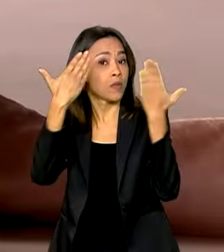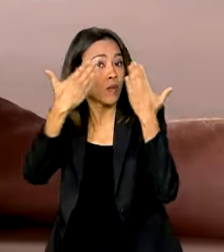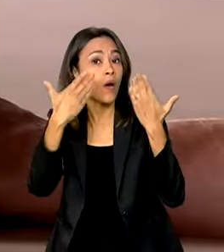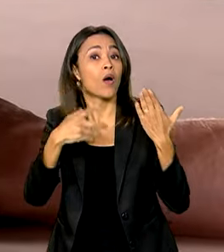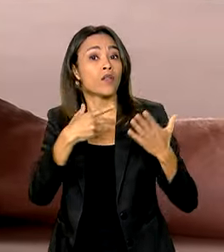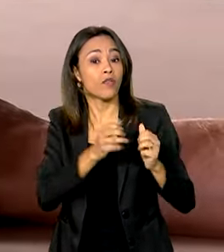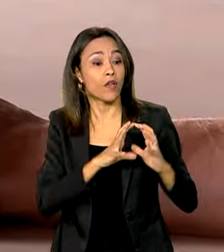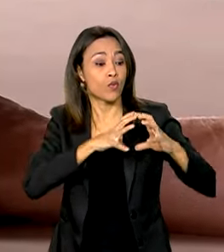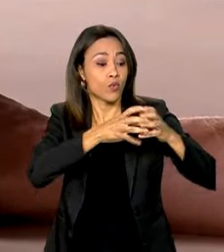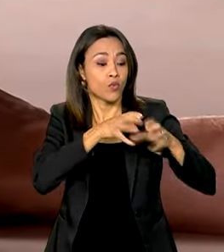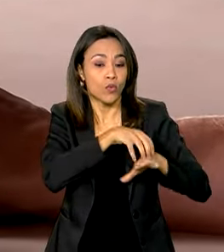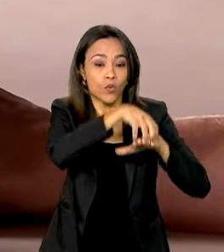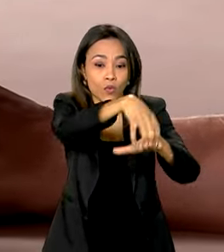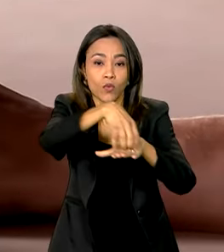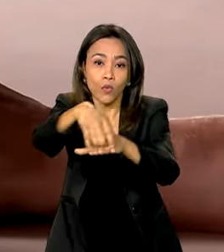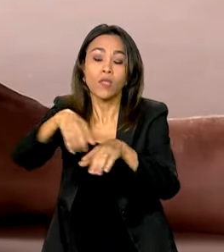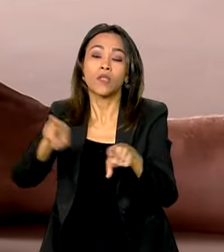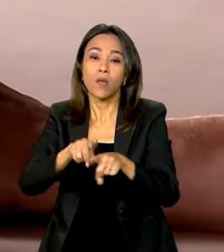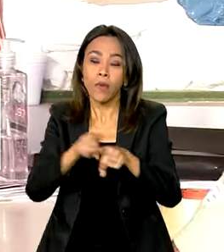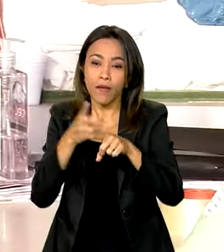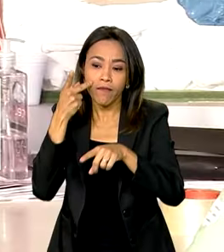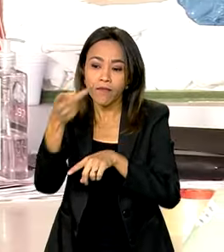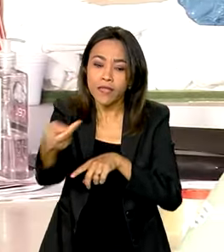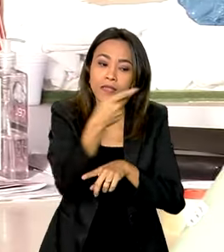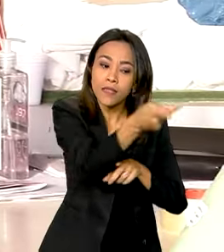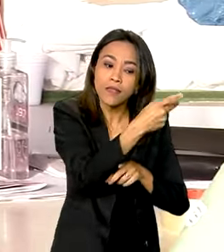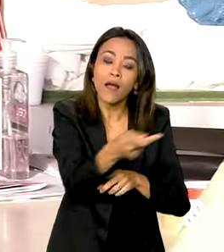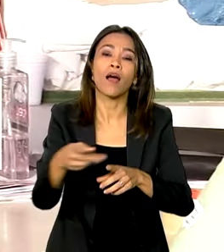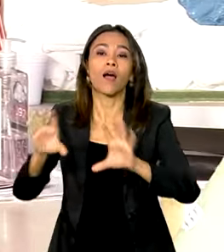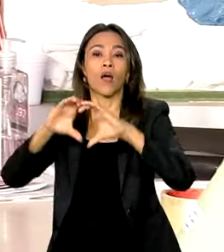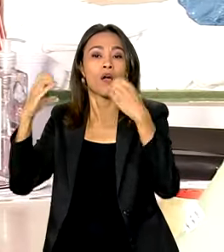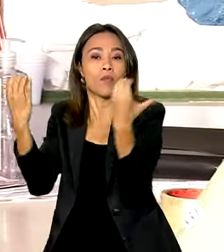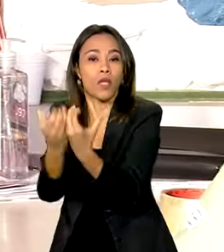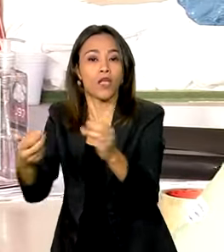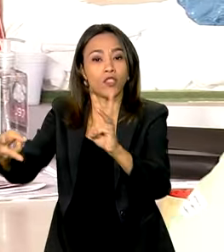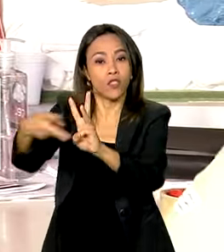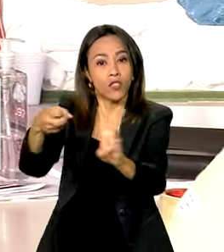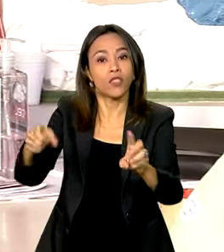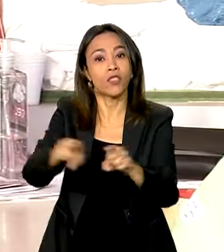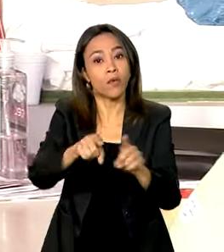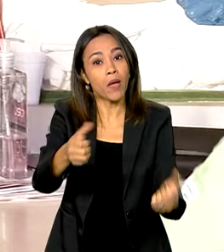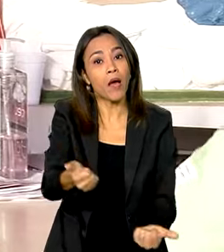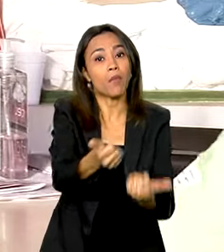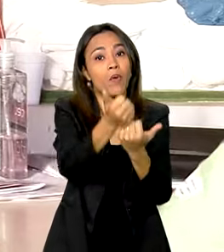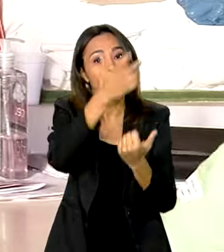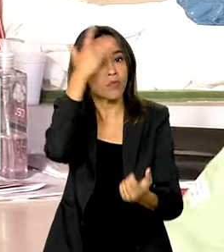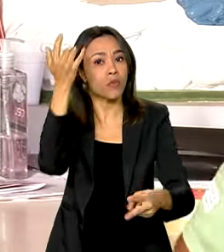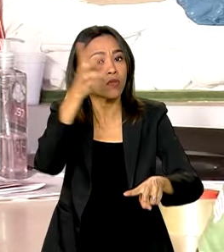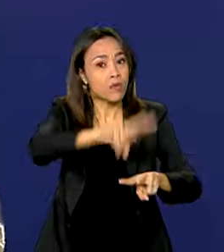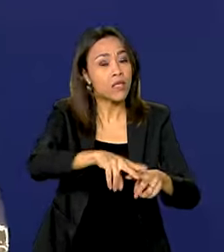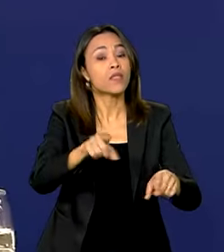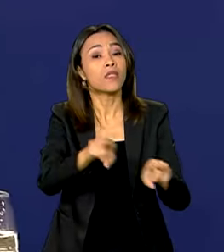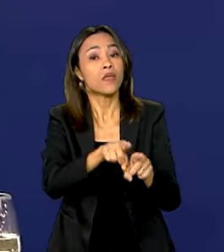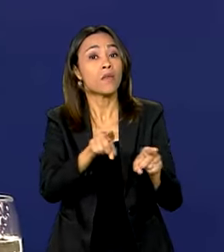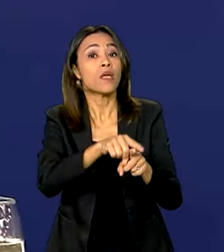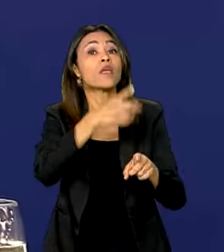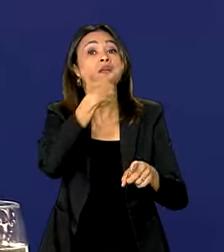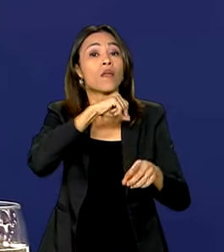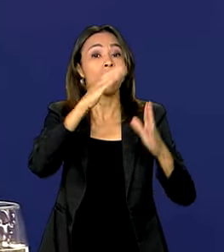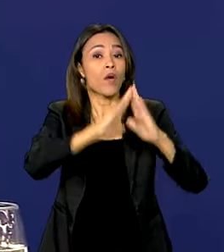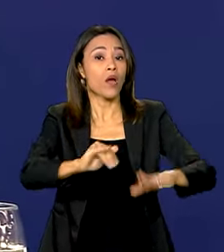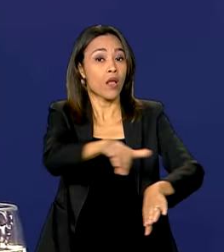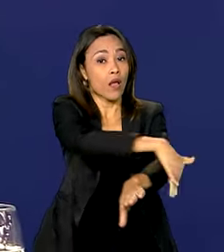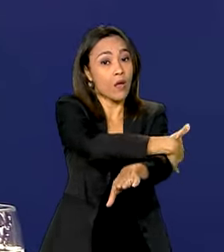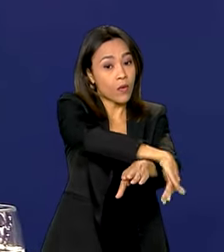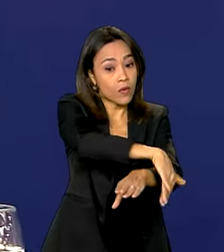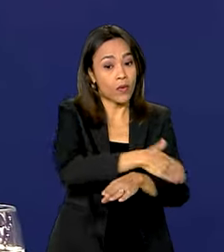visitar comunidades indígenas e quilombolas, além de prestar assistência aos presos e à população de rua. Principalmente nas comunidades